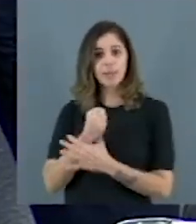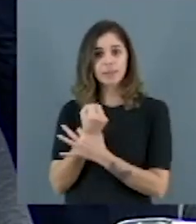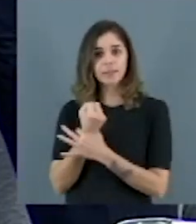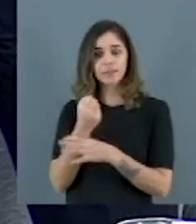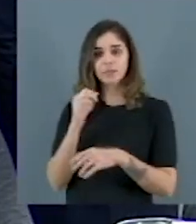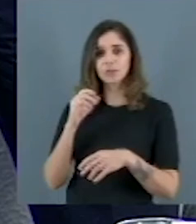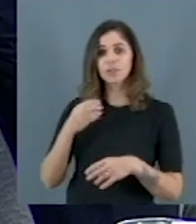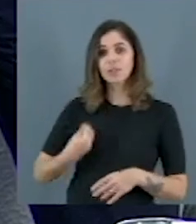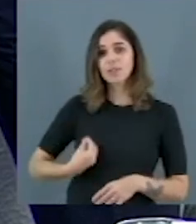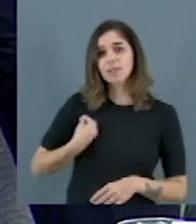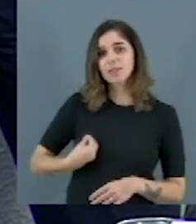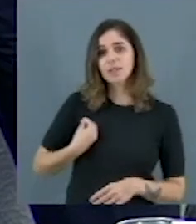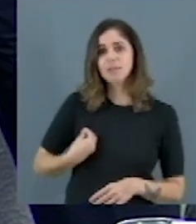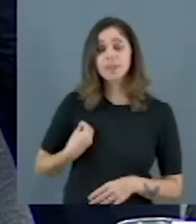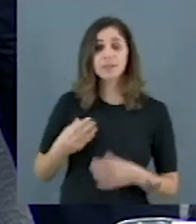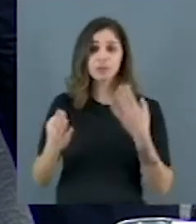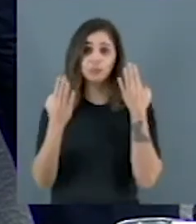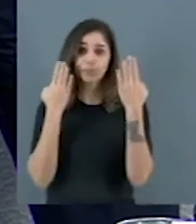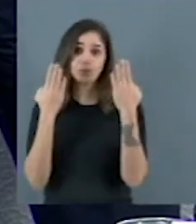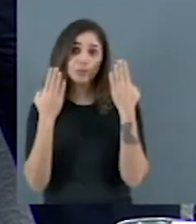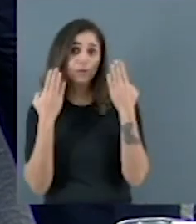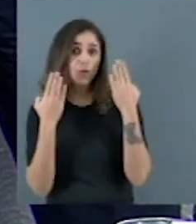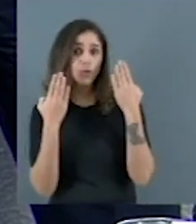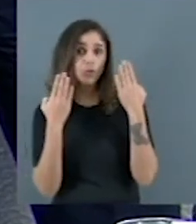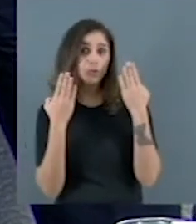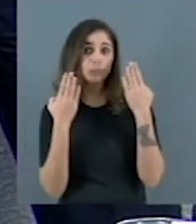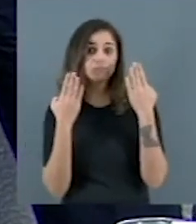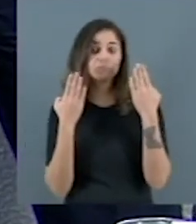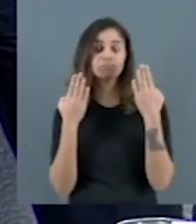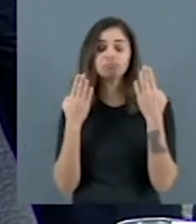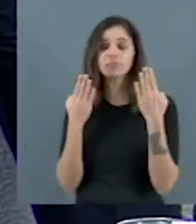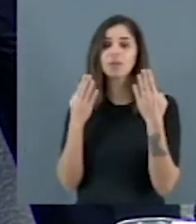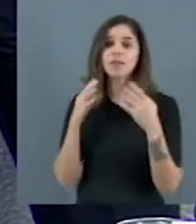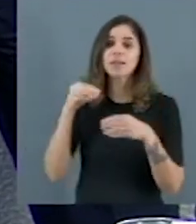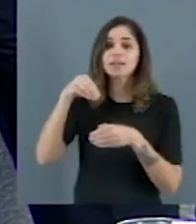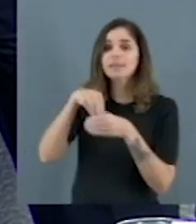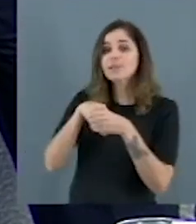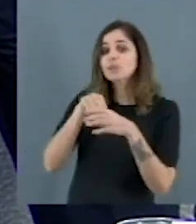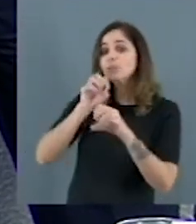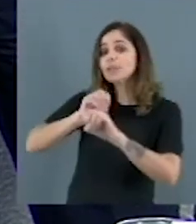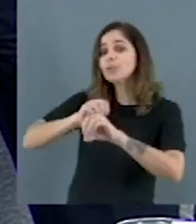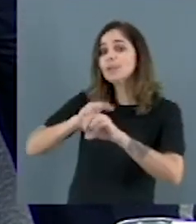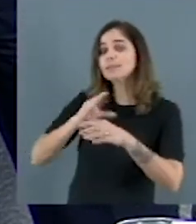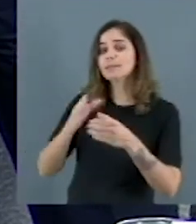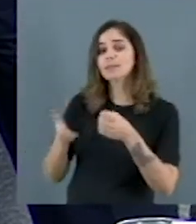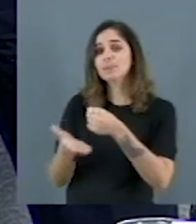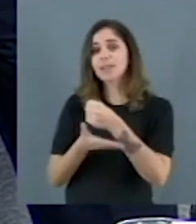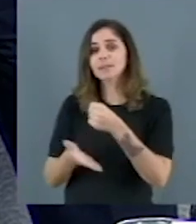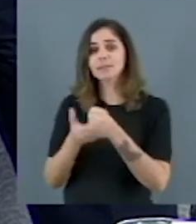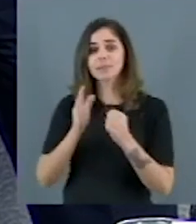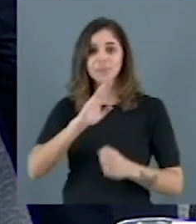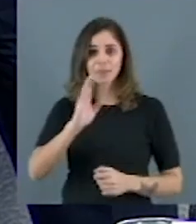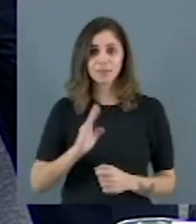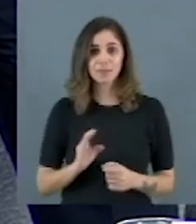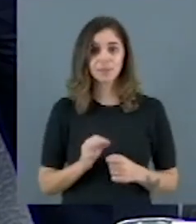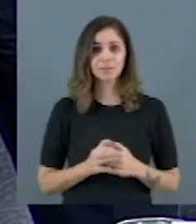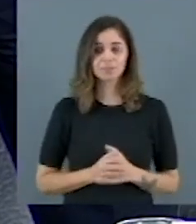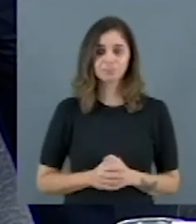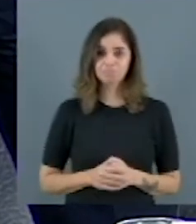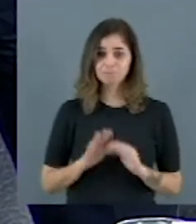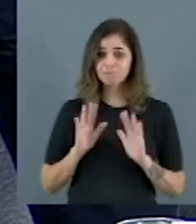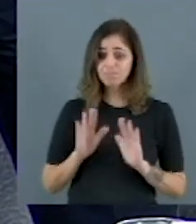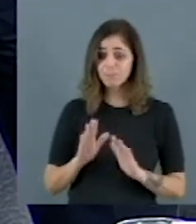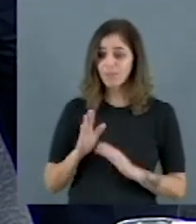psicologia e de serviço social na educação básica brasileira. Porém, o que nós percebemos hoje, quatro